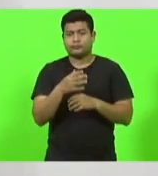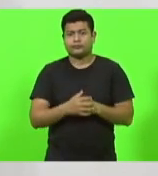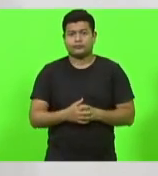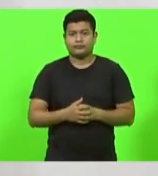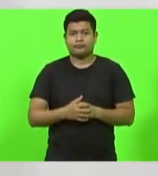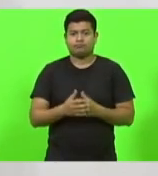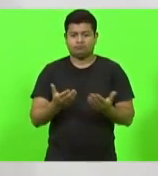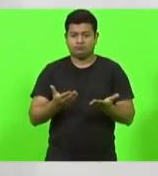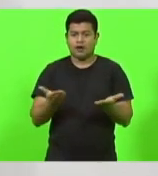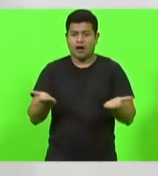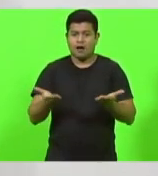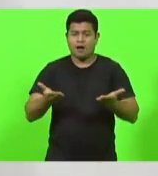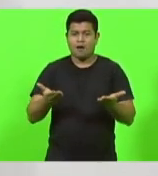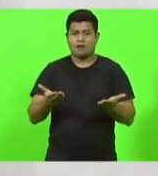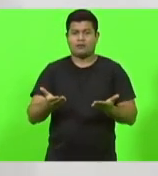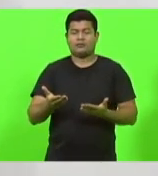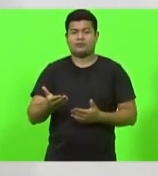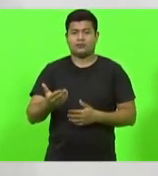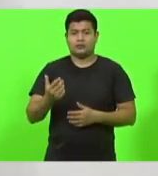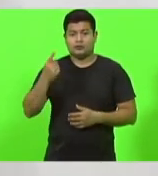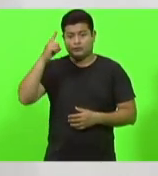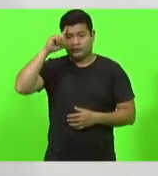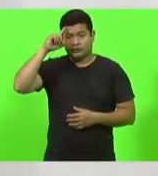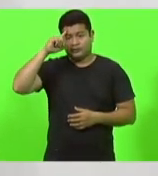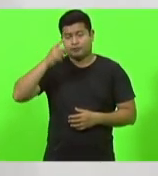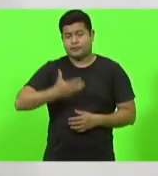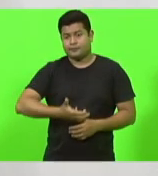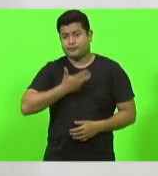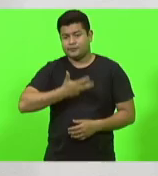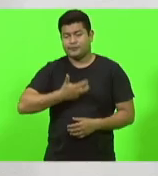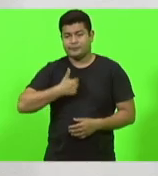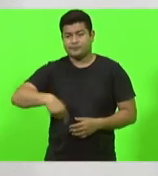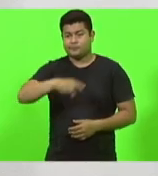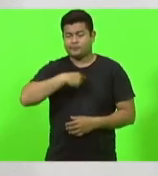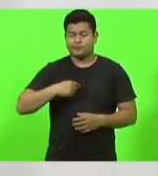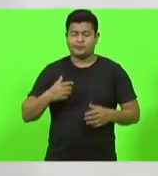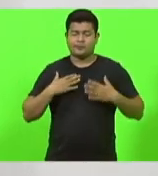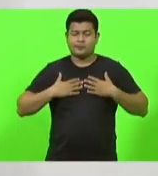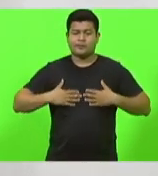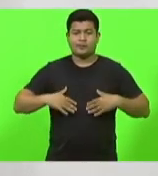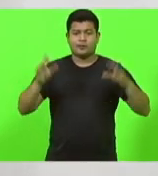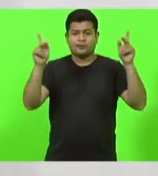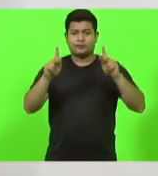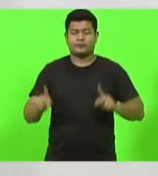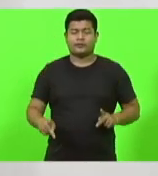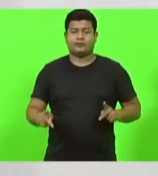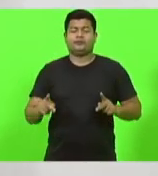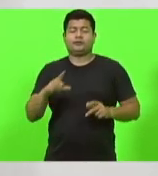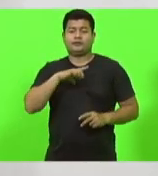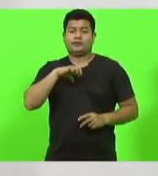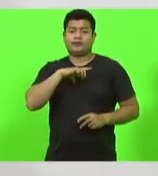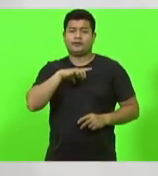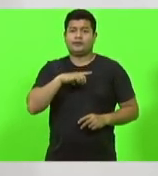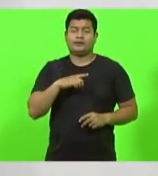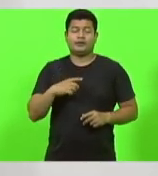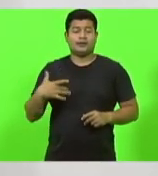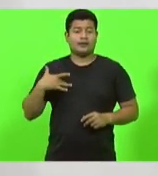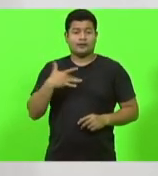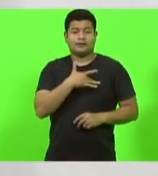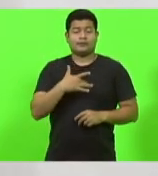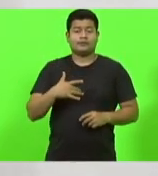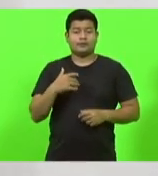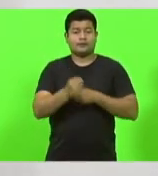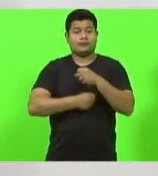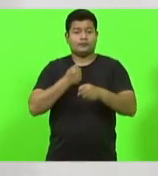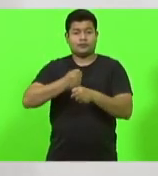Natal que está por vir ele realmente venha repleto de muita paz, muita saúde e que o ano que está por vir